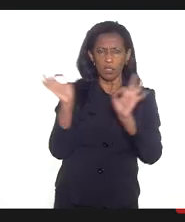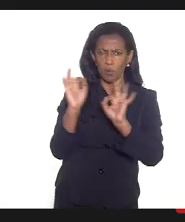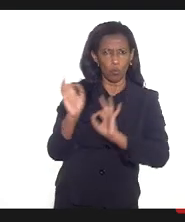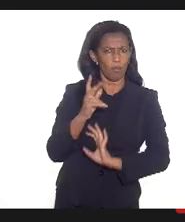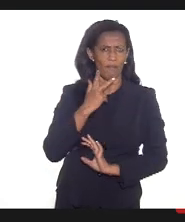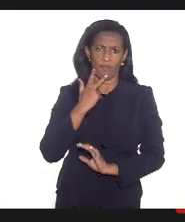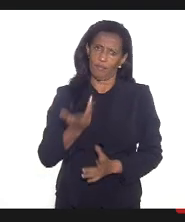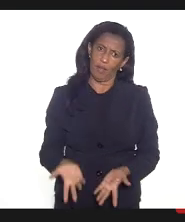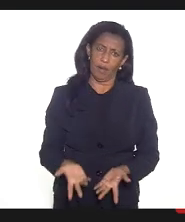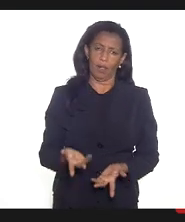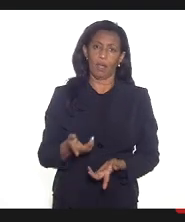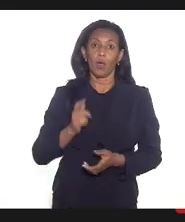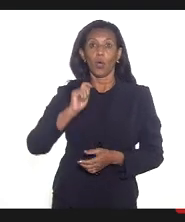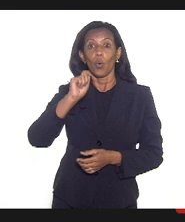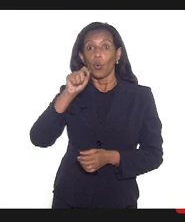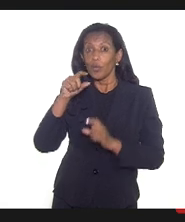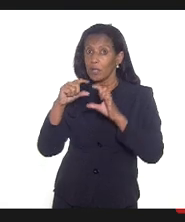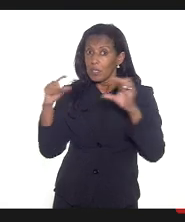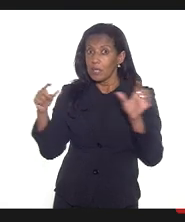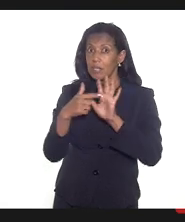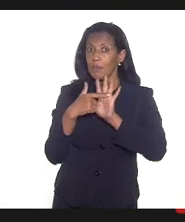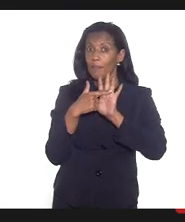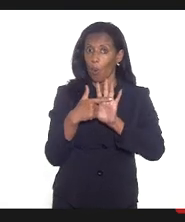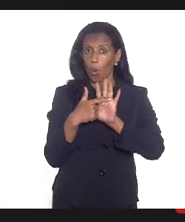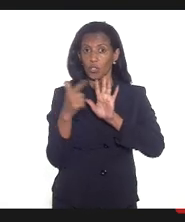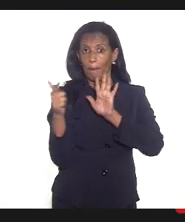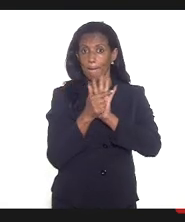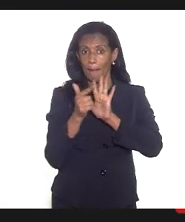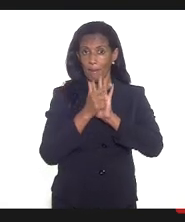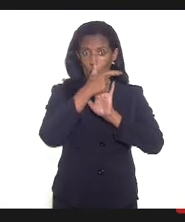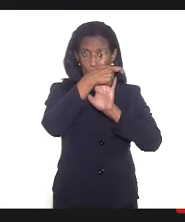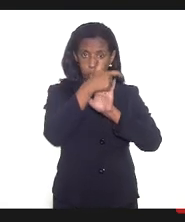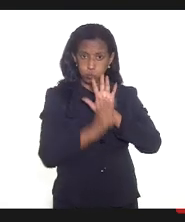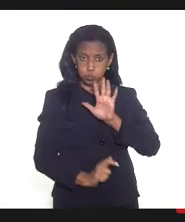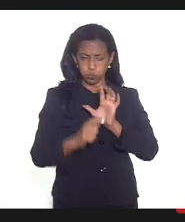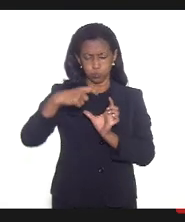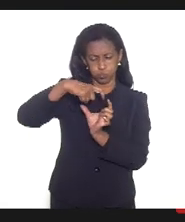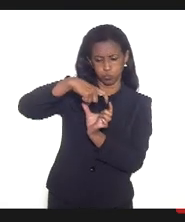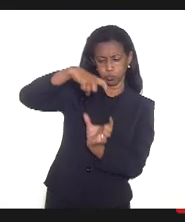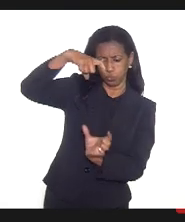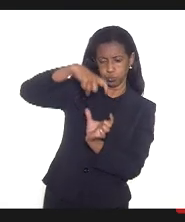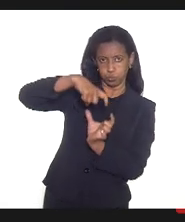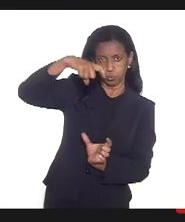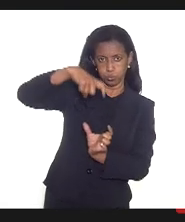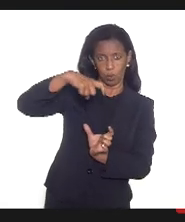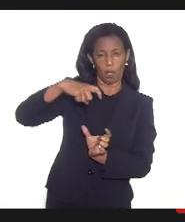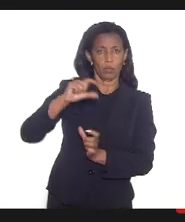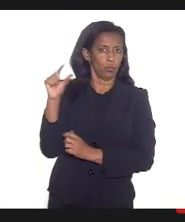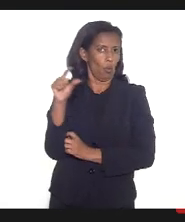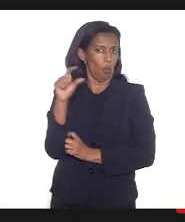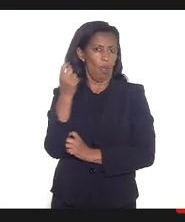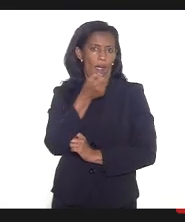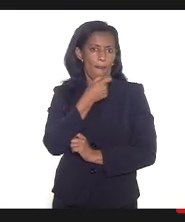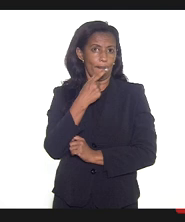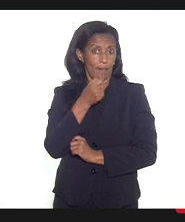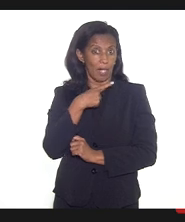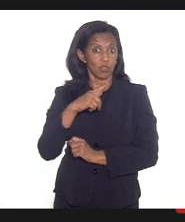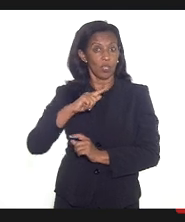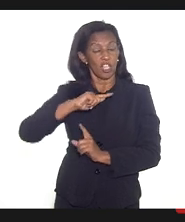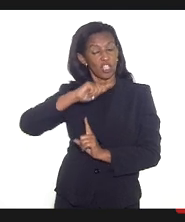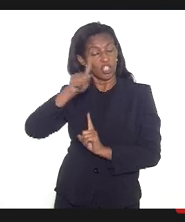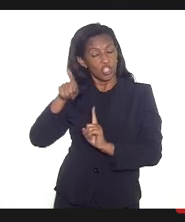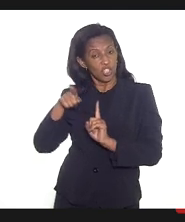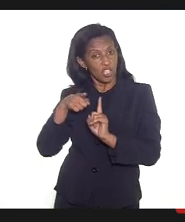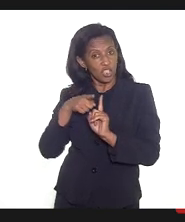dizer isso. O que se diz nas bulas de medicamentos, bem como está nas bulas das gestantes, é que gestantes